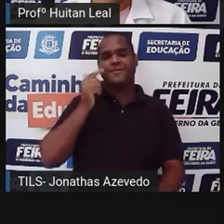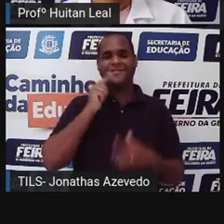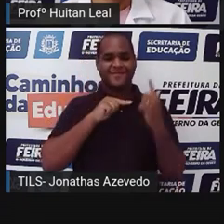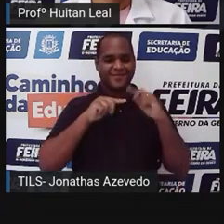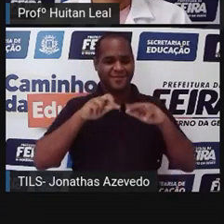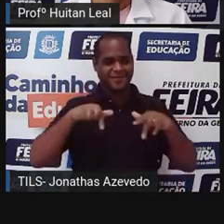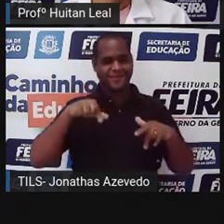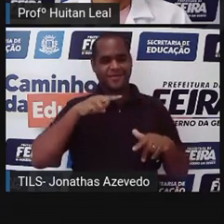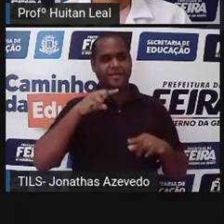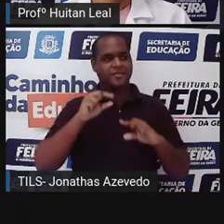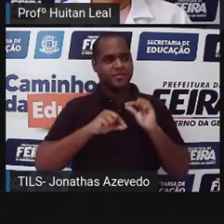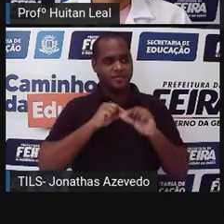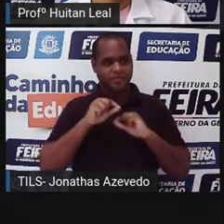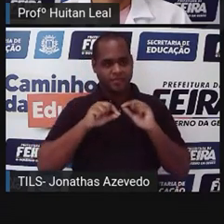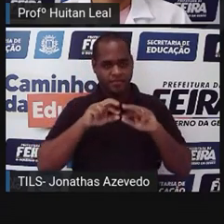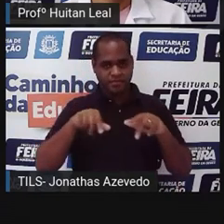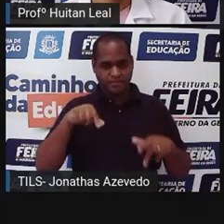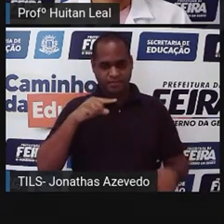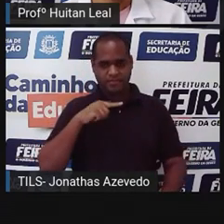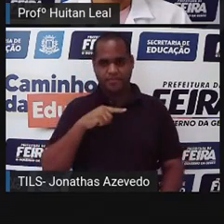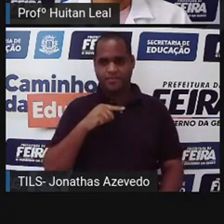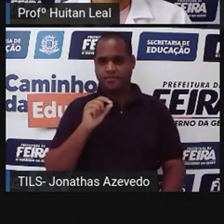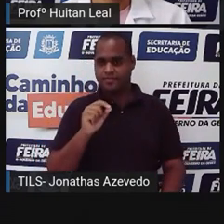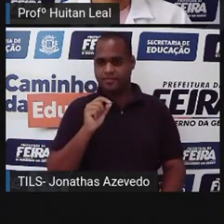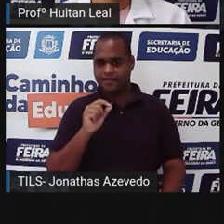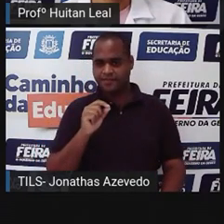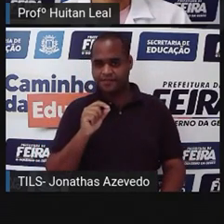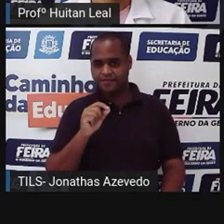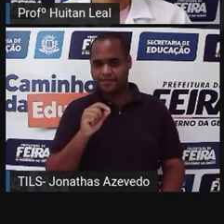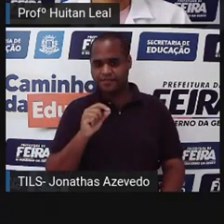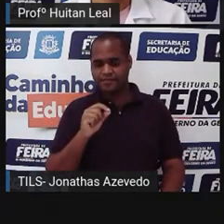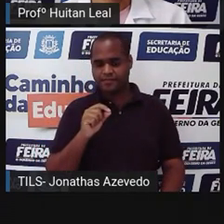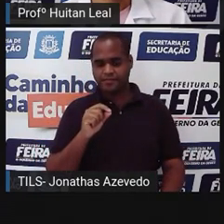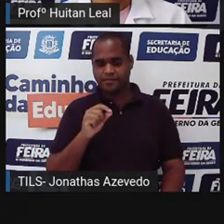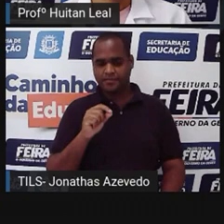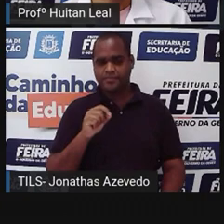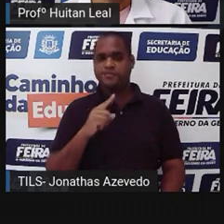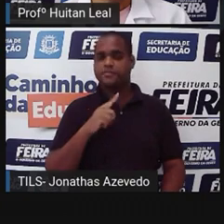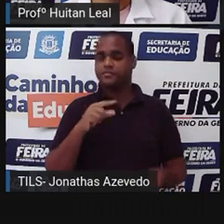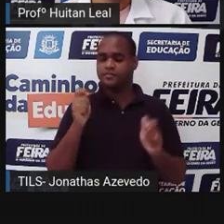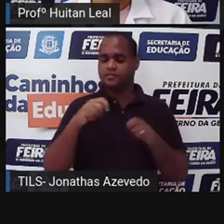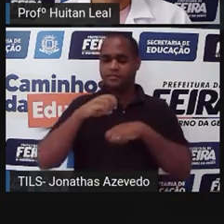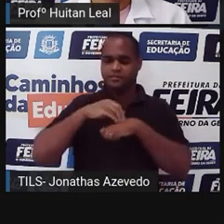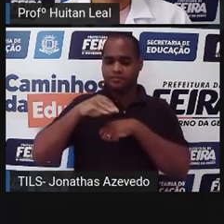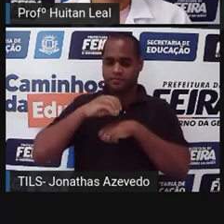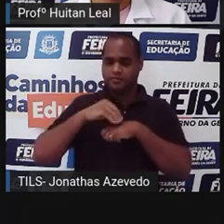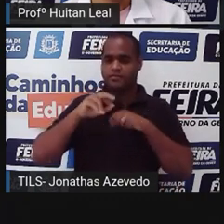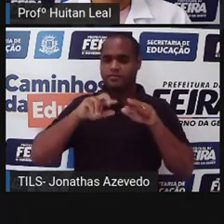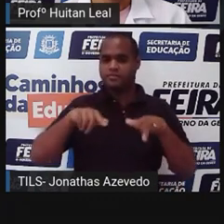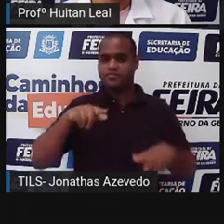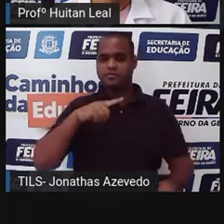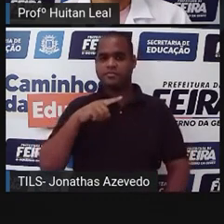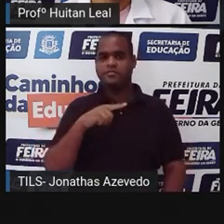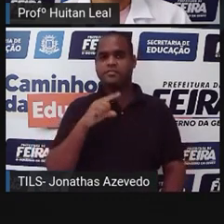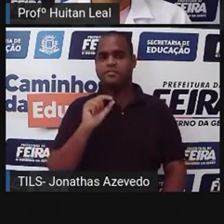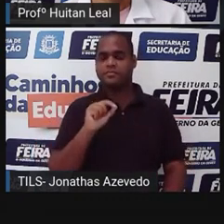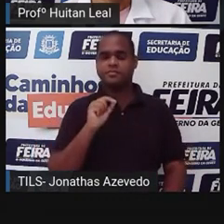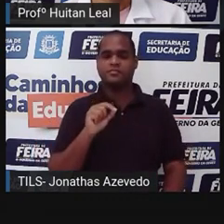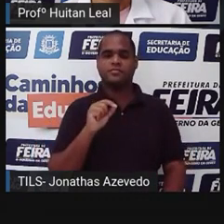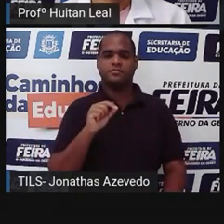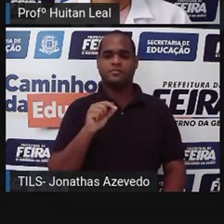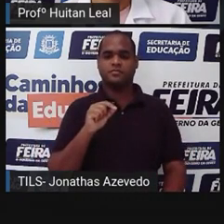Então, o conto fantástico, ele também pode nos trazer reflexões sobre